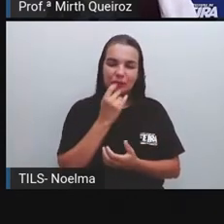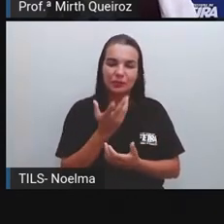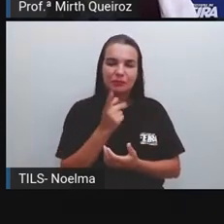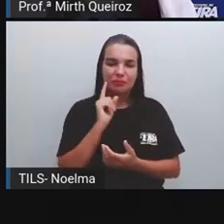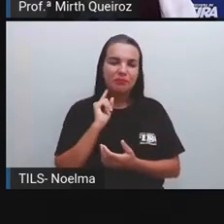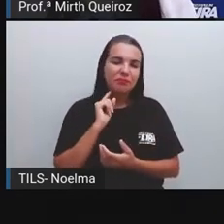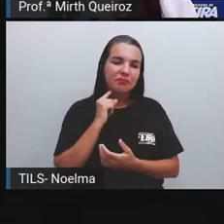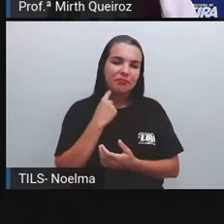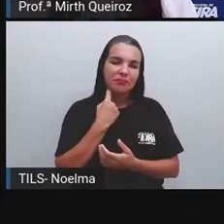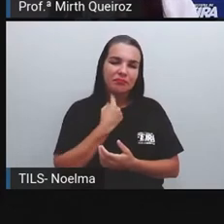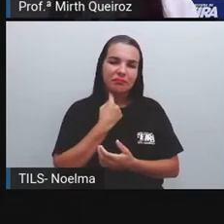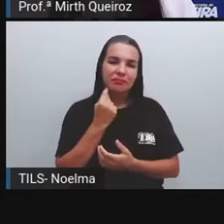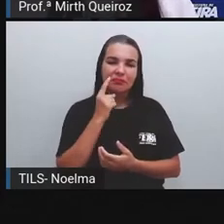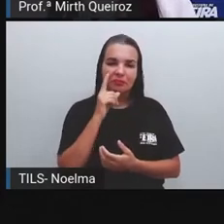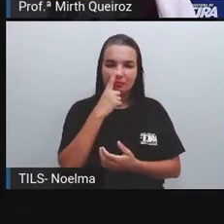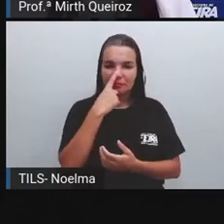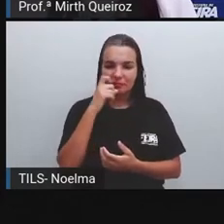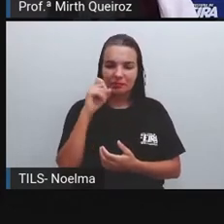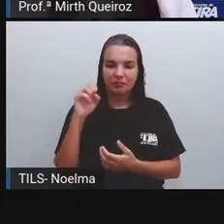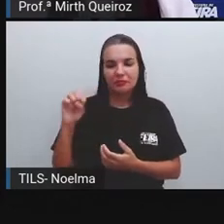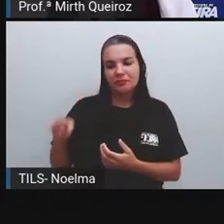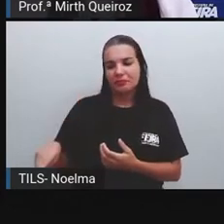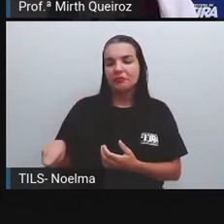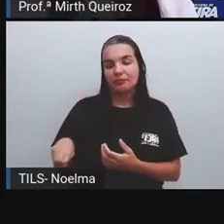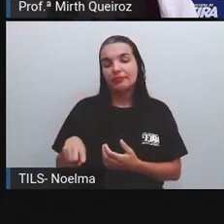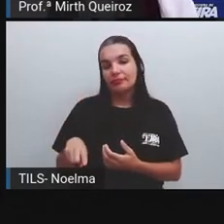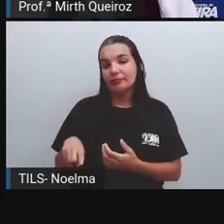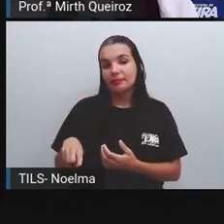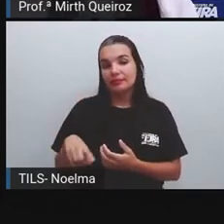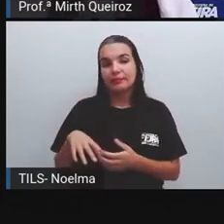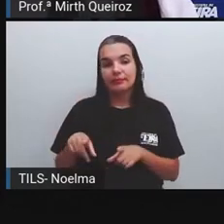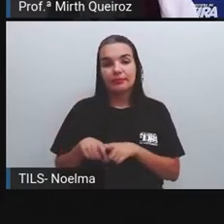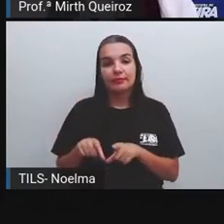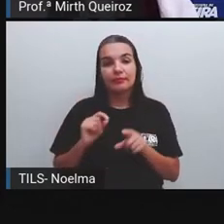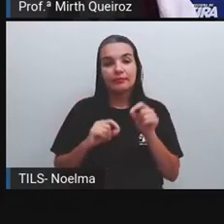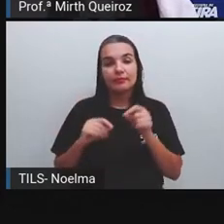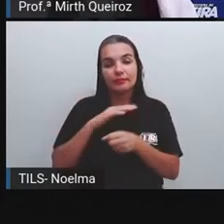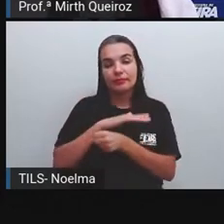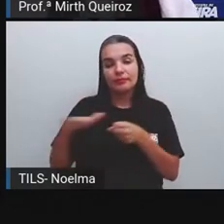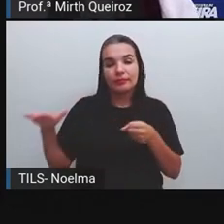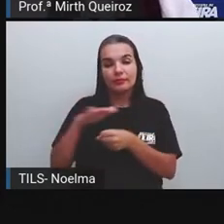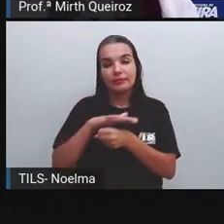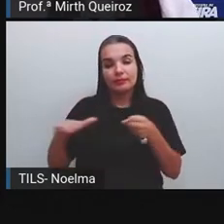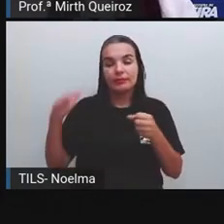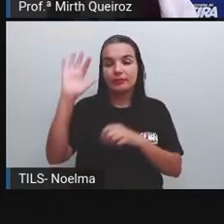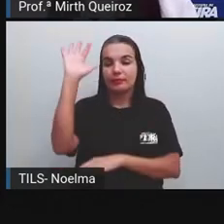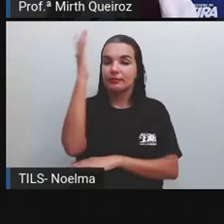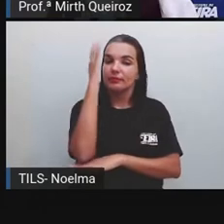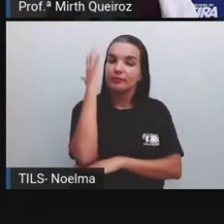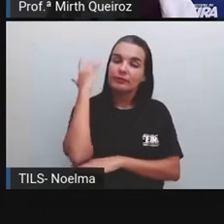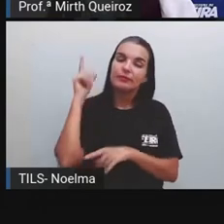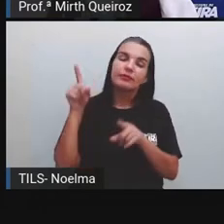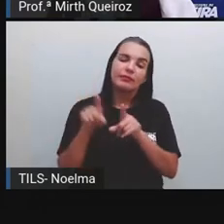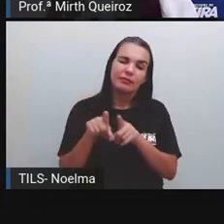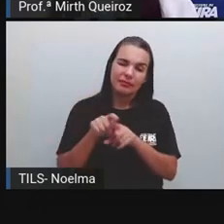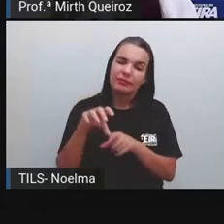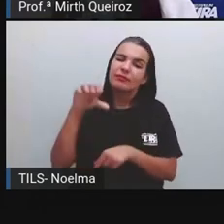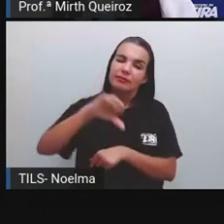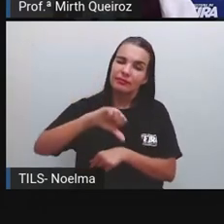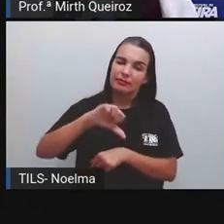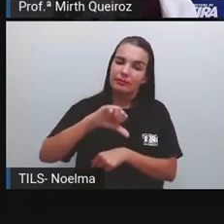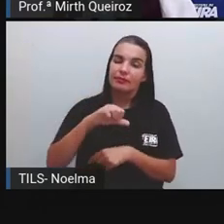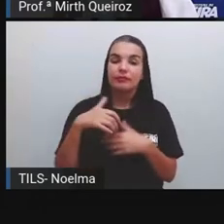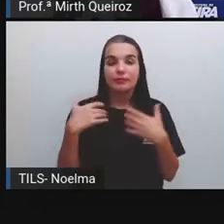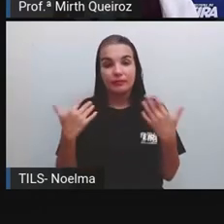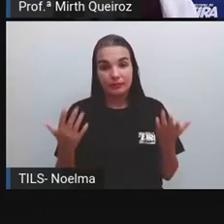é algo, e o desmatamento, a destruição dos elementos naturais é algo também